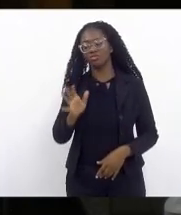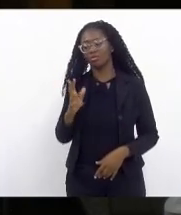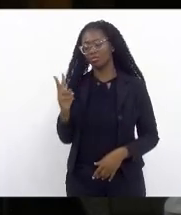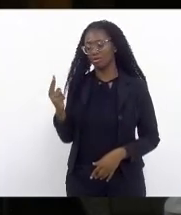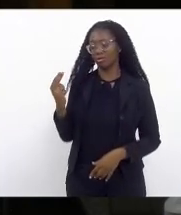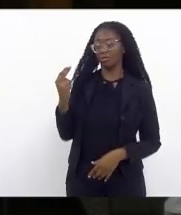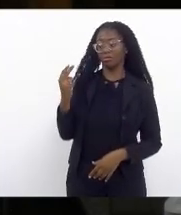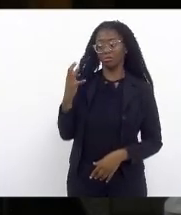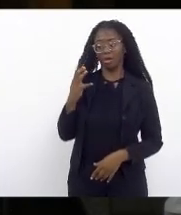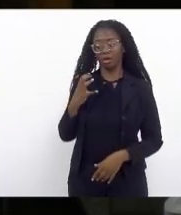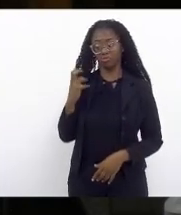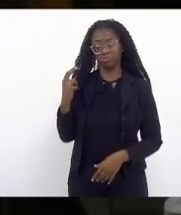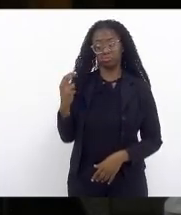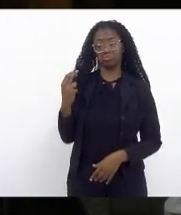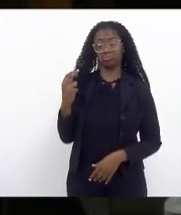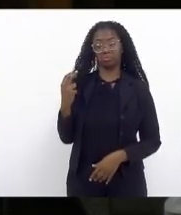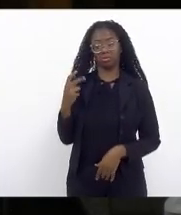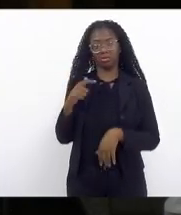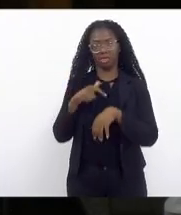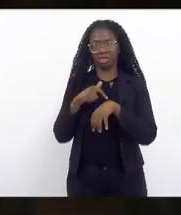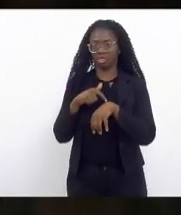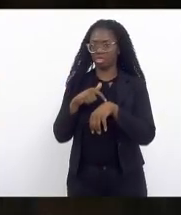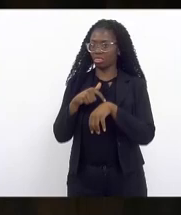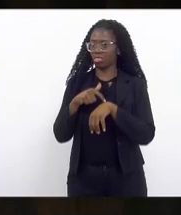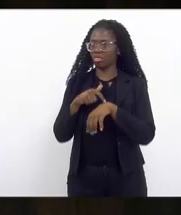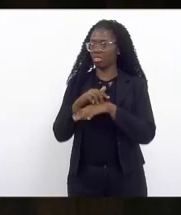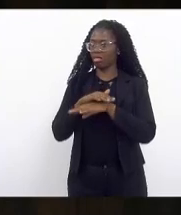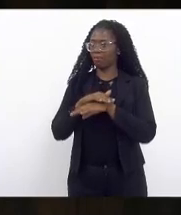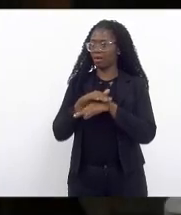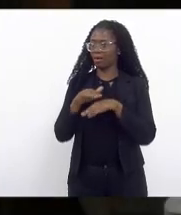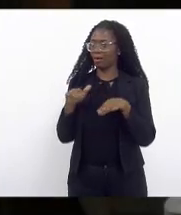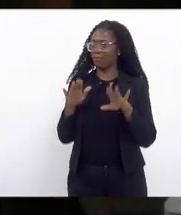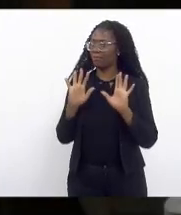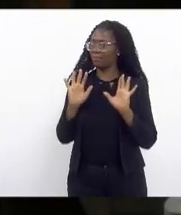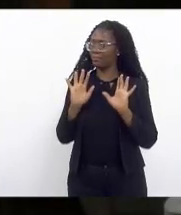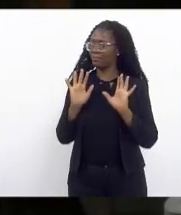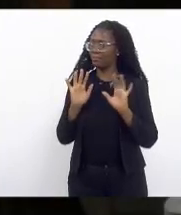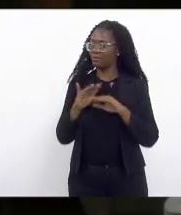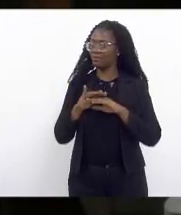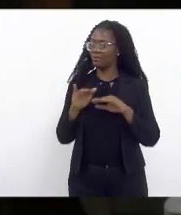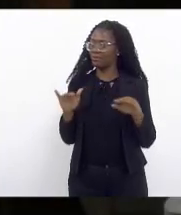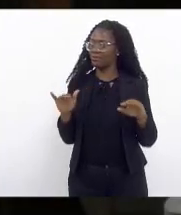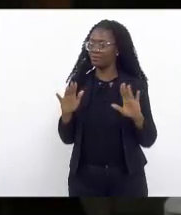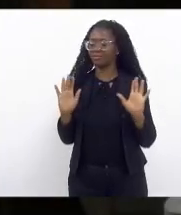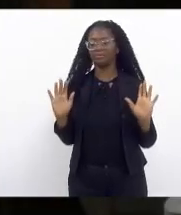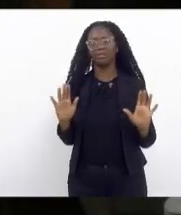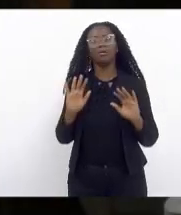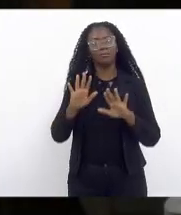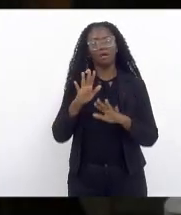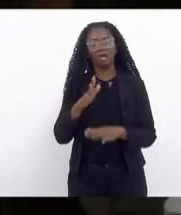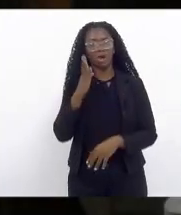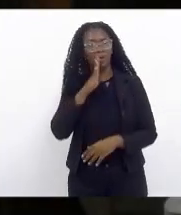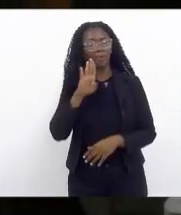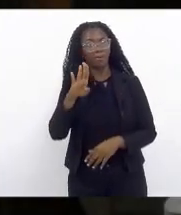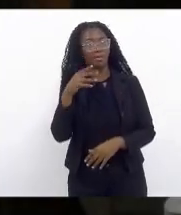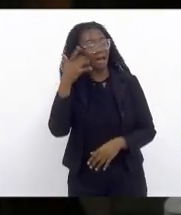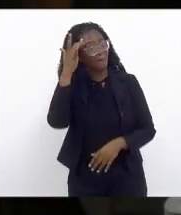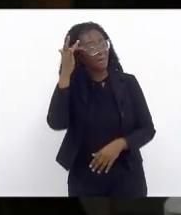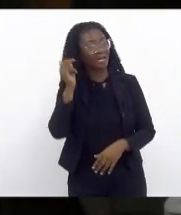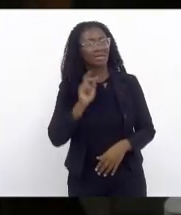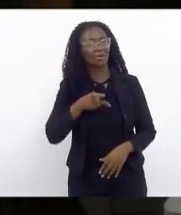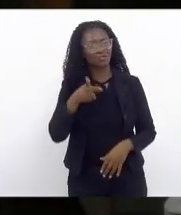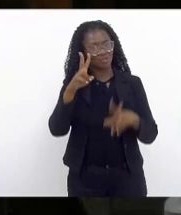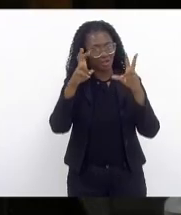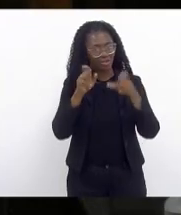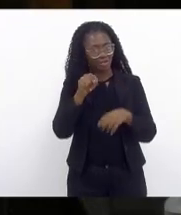forma séria é sinal que o meu tempo o meu tempo acabou mas prometo que amanhã eu continuo com